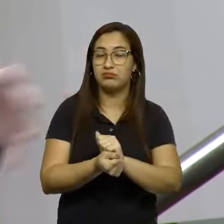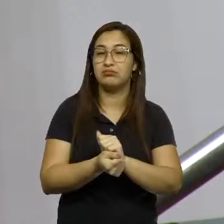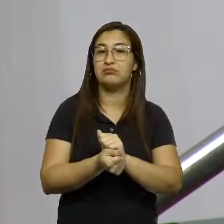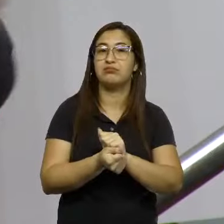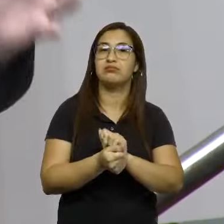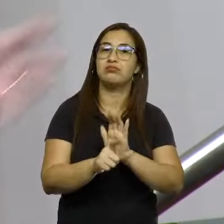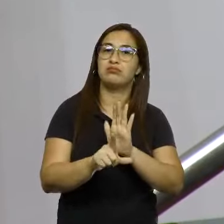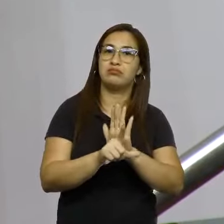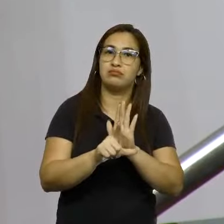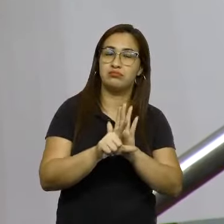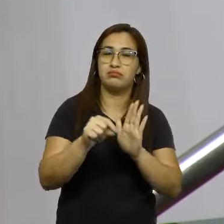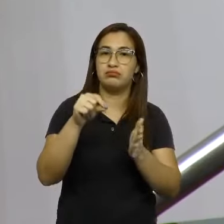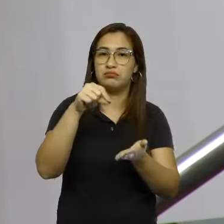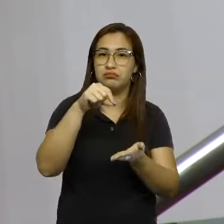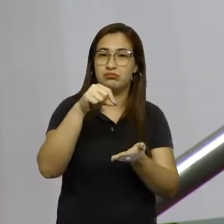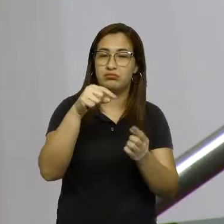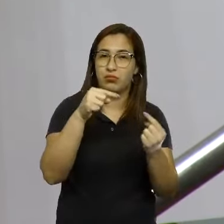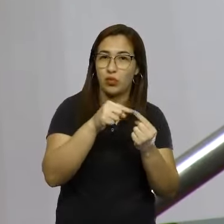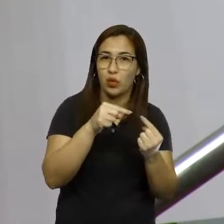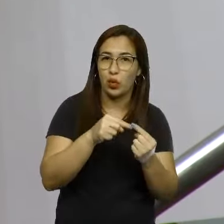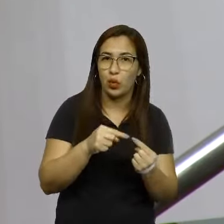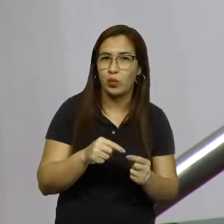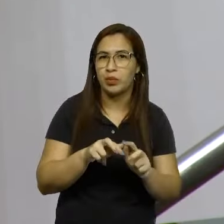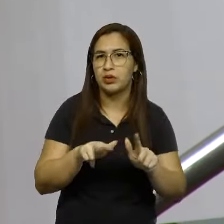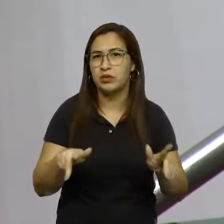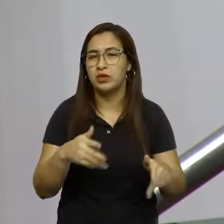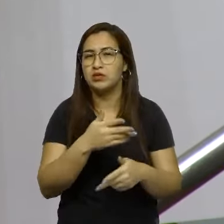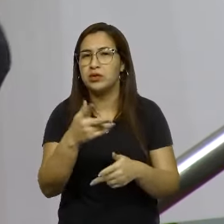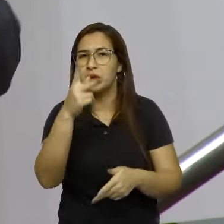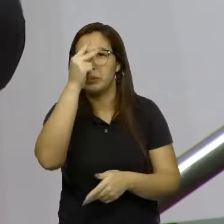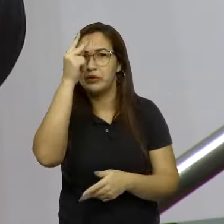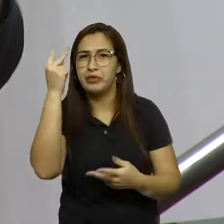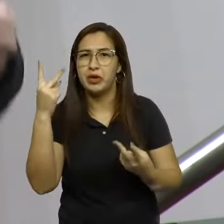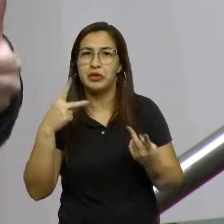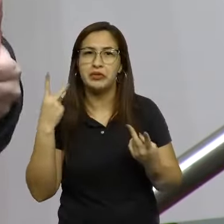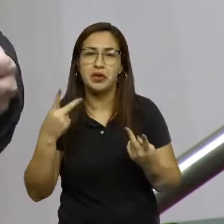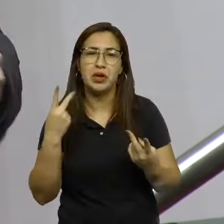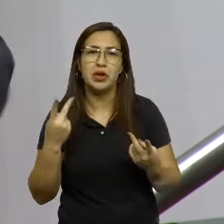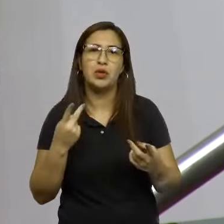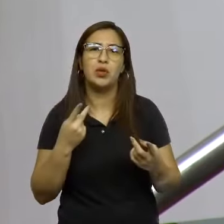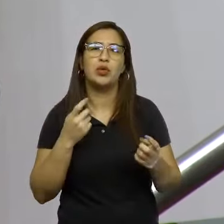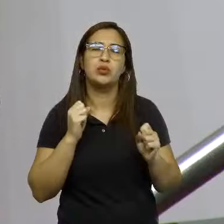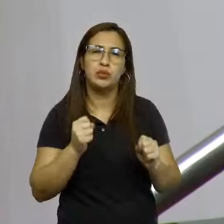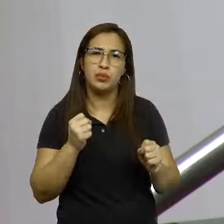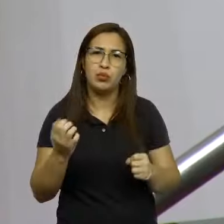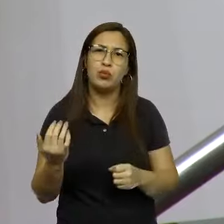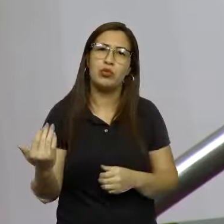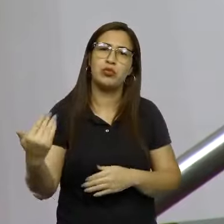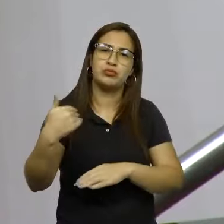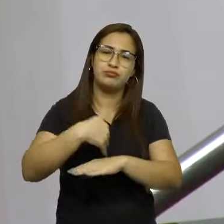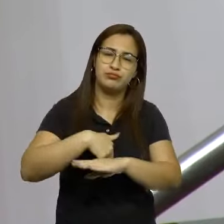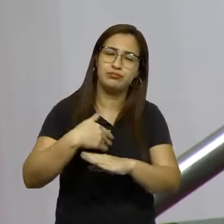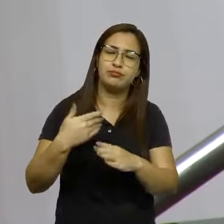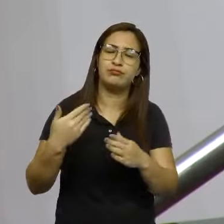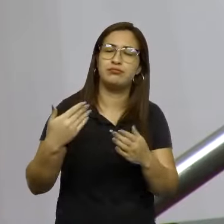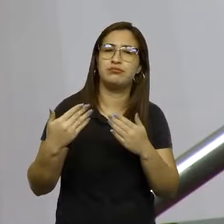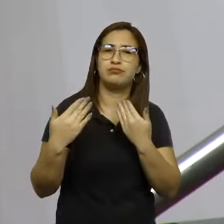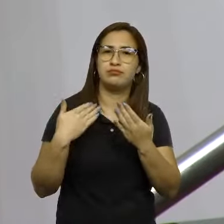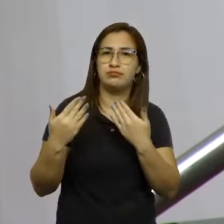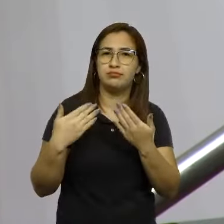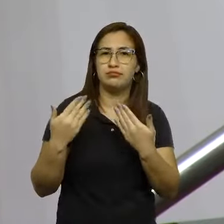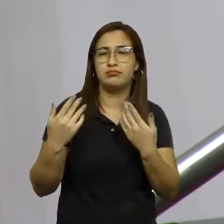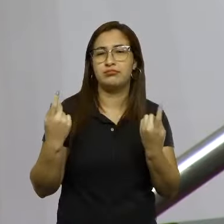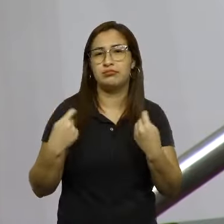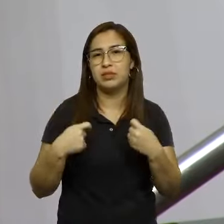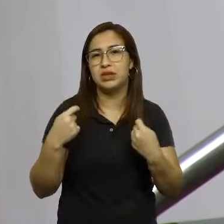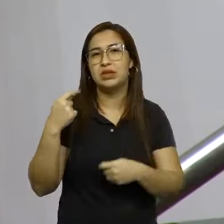município, prefeitos, vereadores, basta fazer contato com o nosso gabinete. O projeto que nós apresentamos, no anexo está pensado